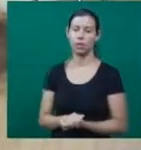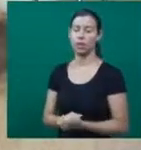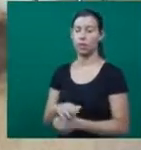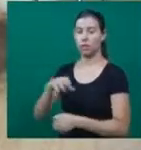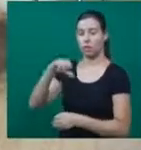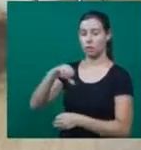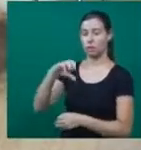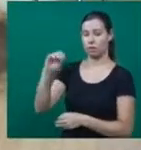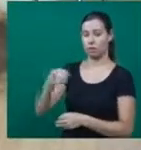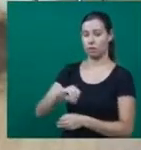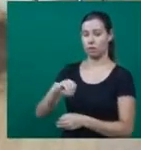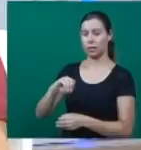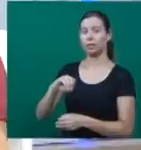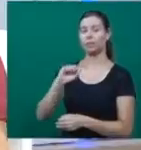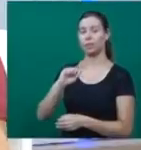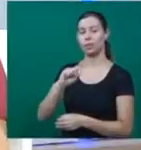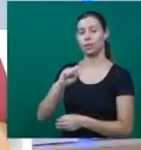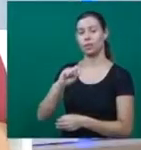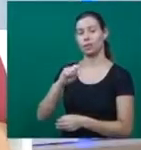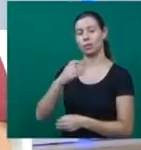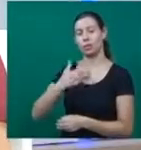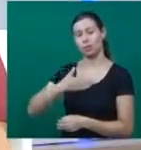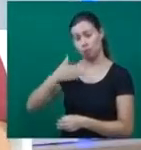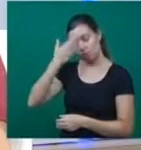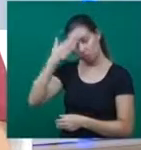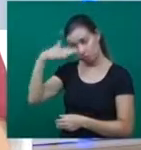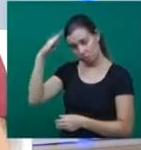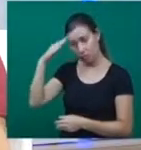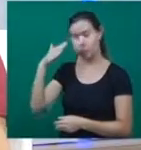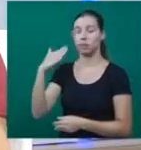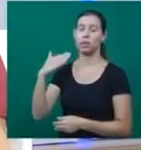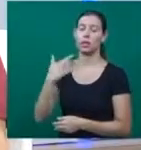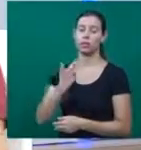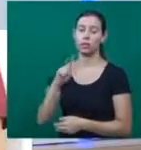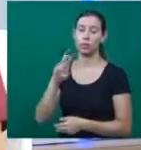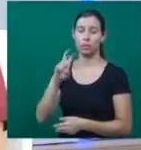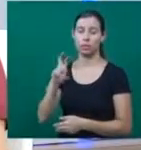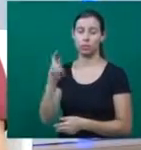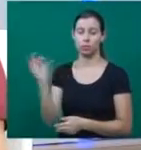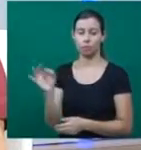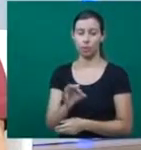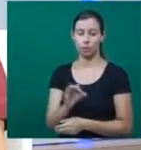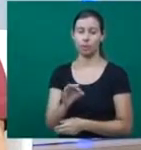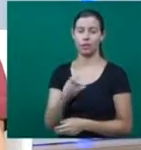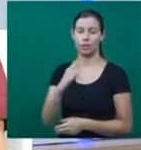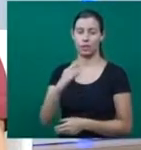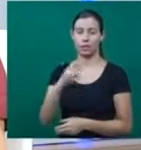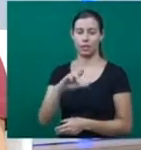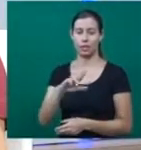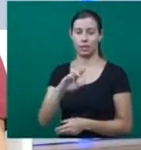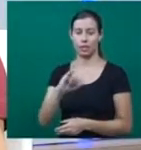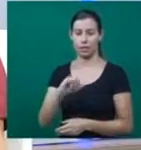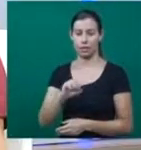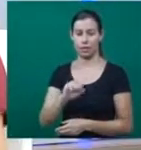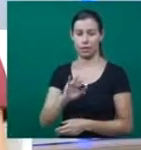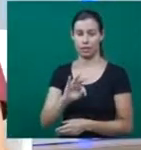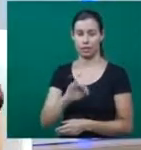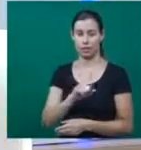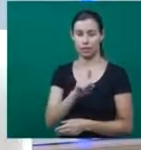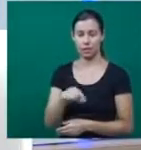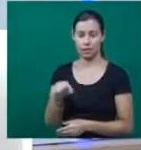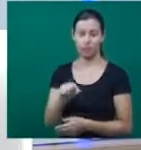90% da população é muçulmana e 5% cristão, o eles fazem? Os cristãos, especificamente, gostam de celebrar as datas,